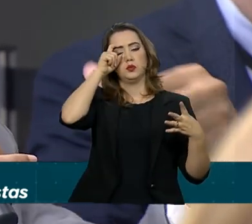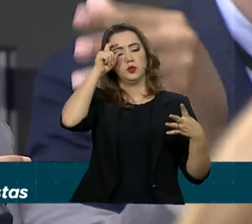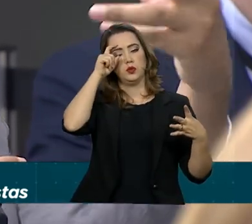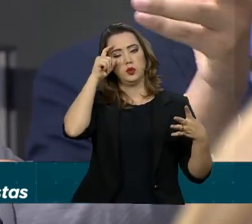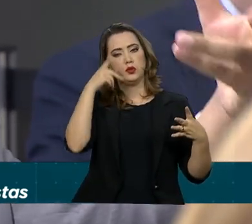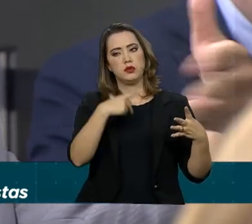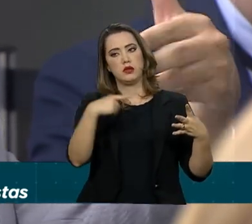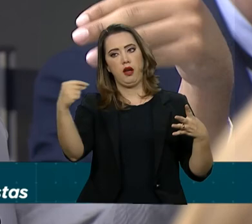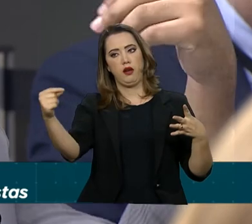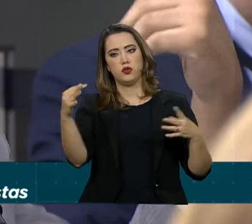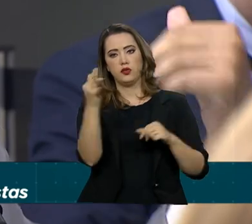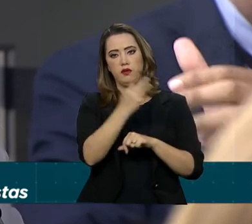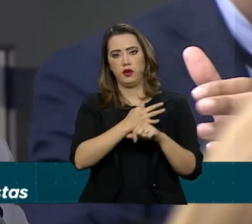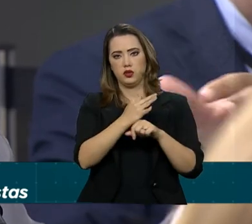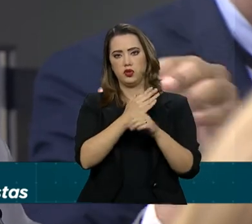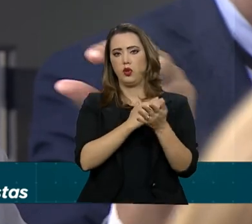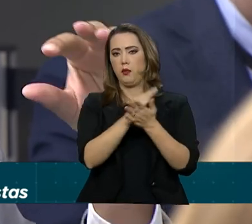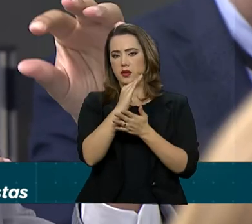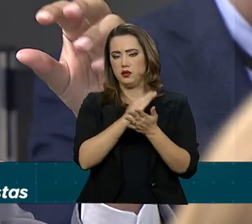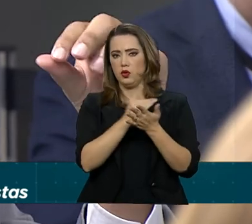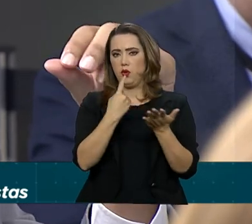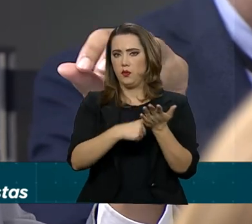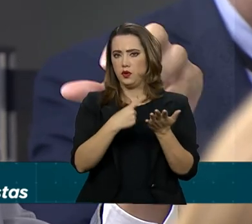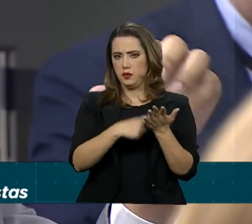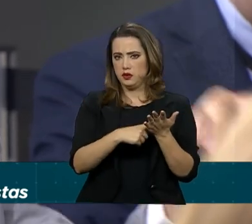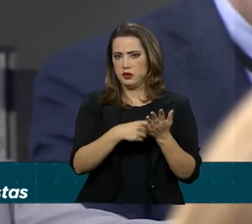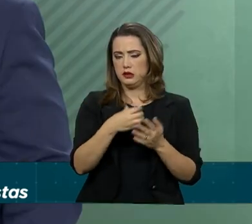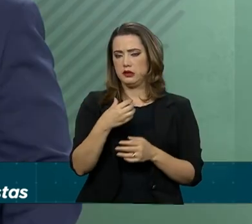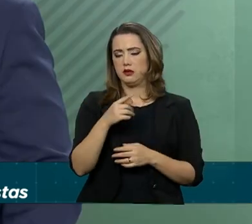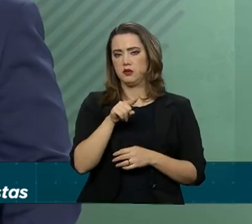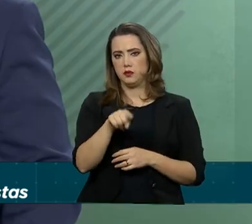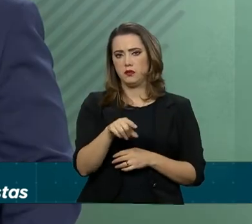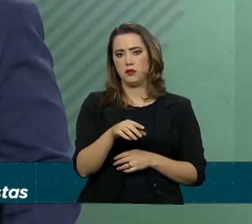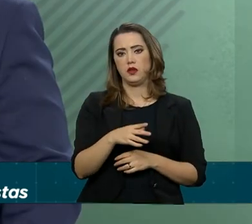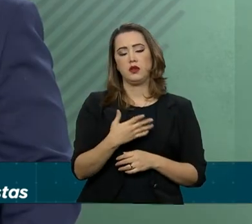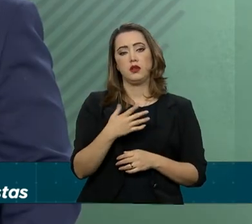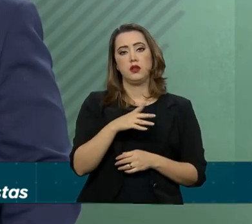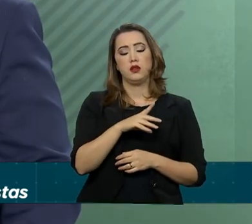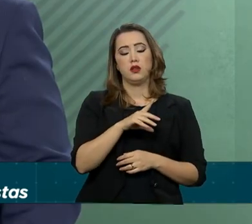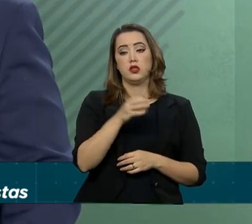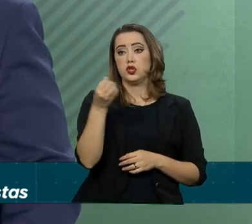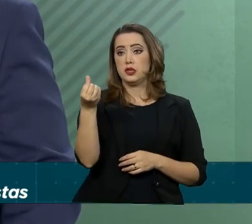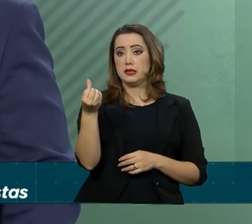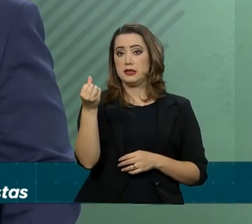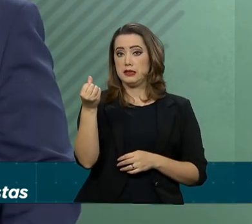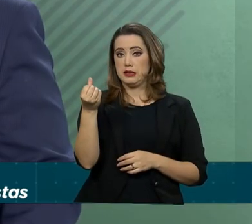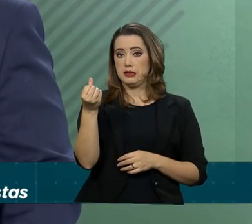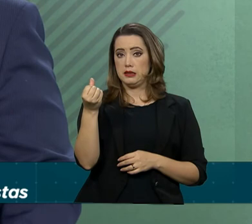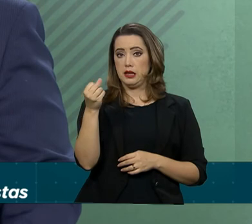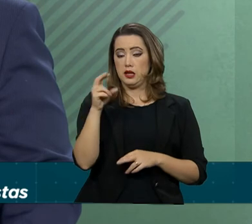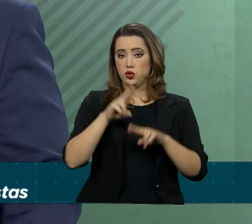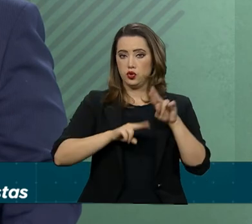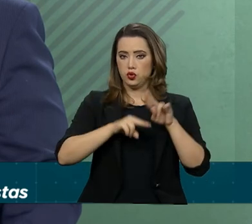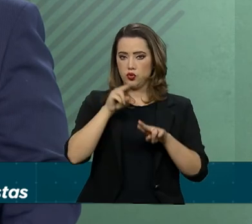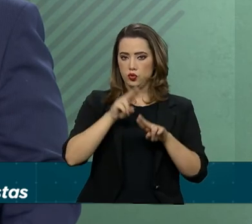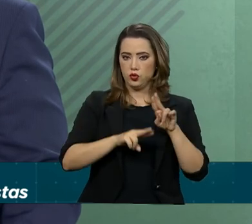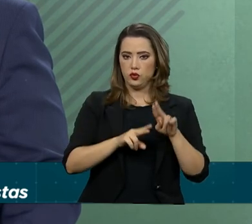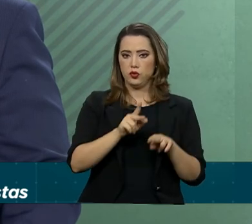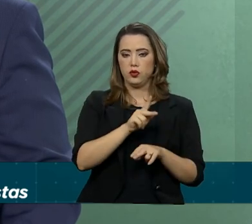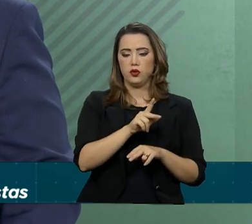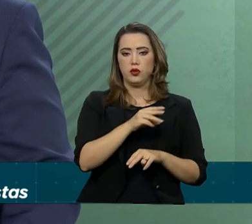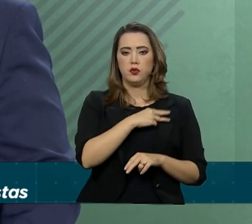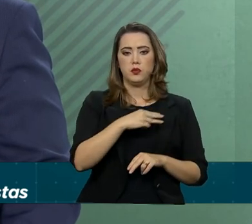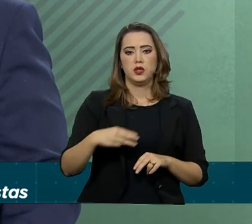cargo, já havia sido acordado no início do ano. 6 do 6, 6 do 6, o senhor ministro Sérgio Moro fez a